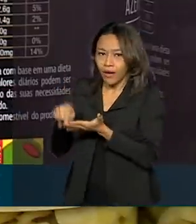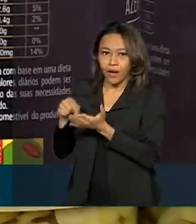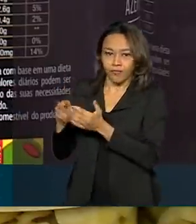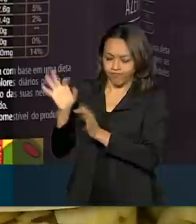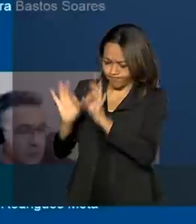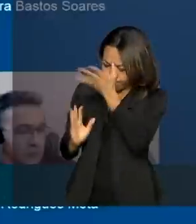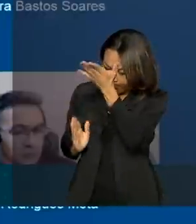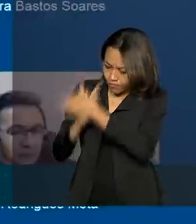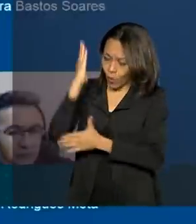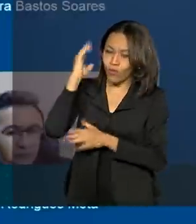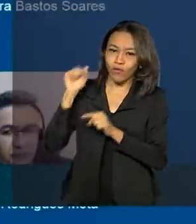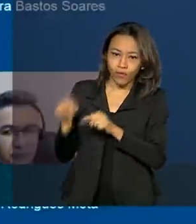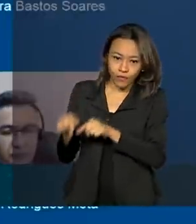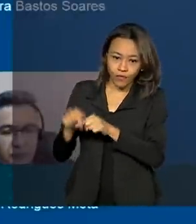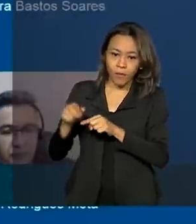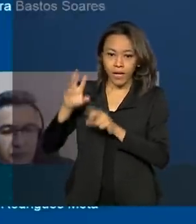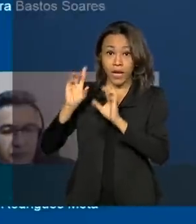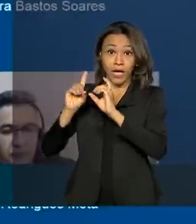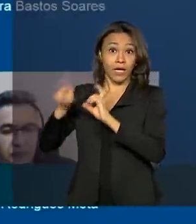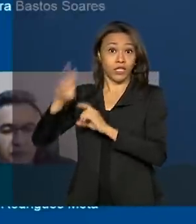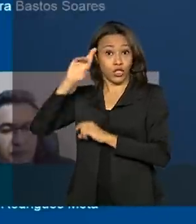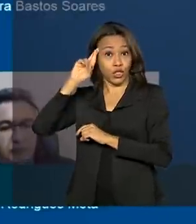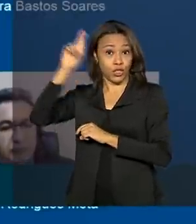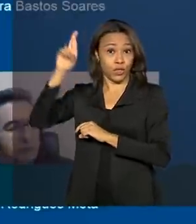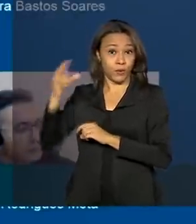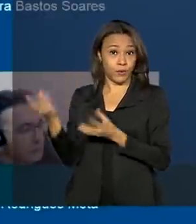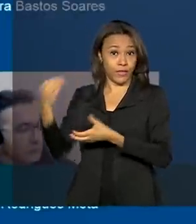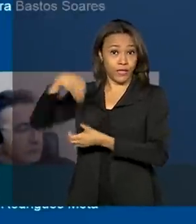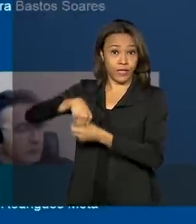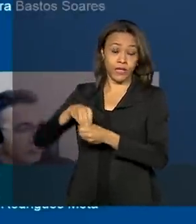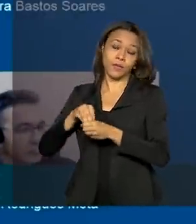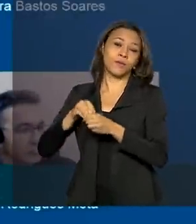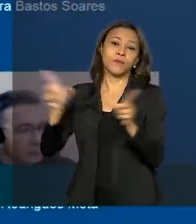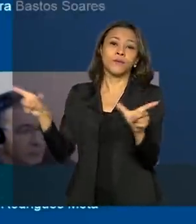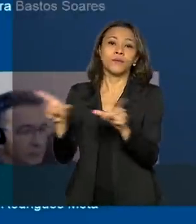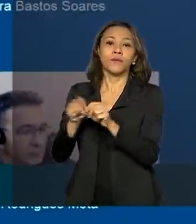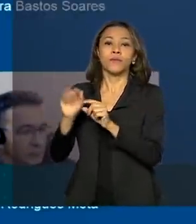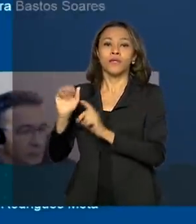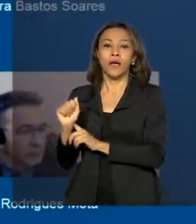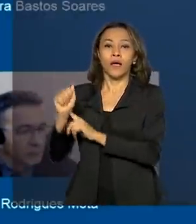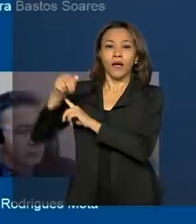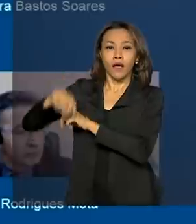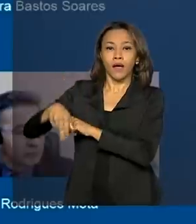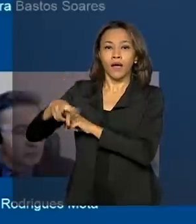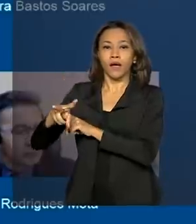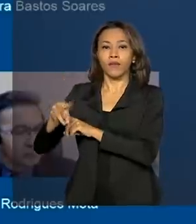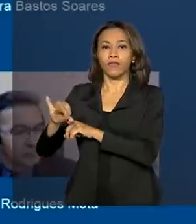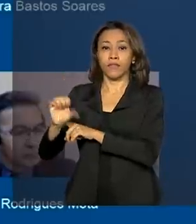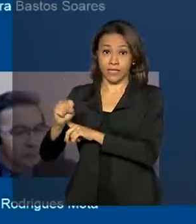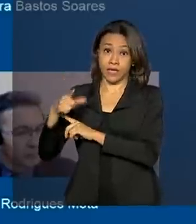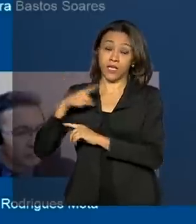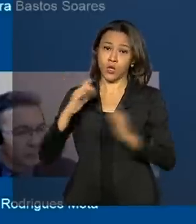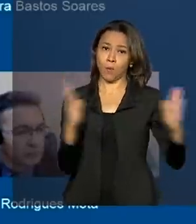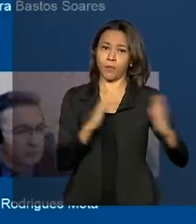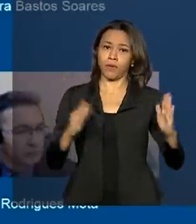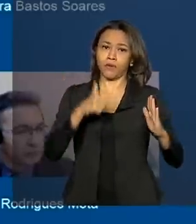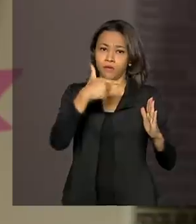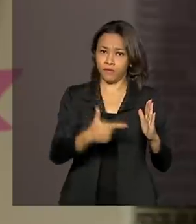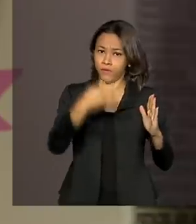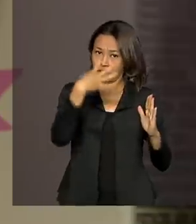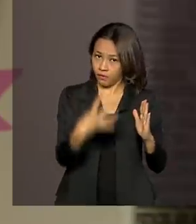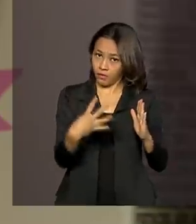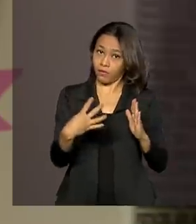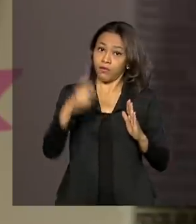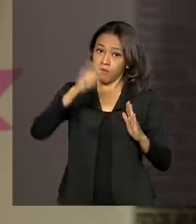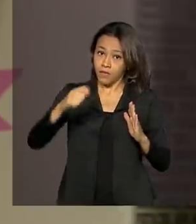por unanimidade pela diretoria colegiada da agência nesta quarta-feira e ainda tem um prazo de 24 meses para começar a valer.